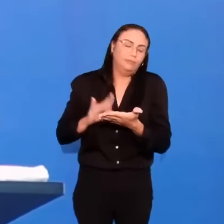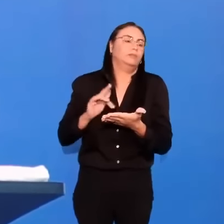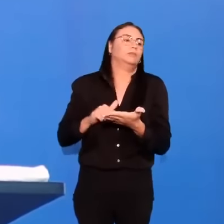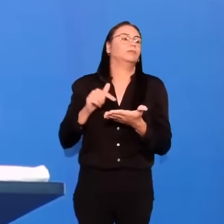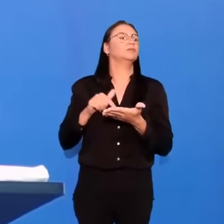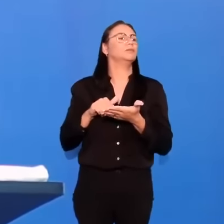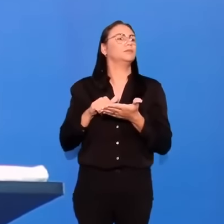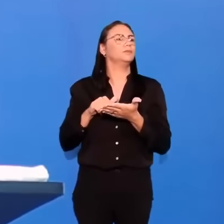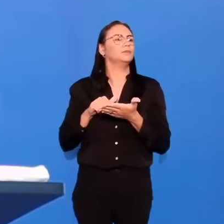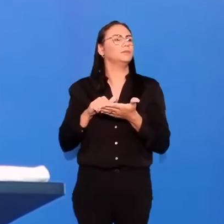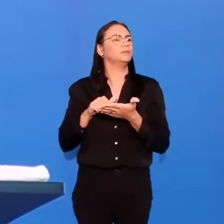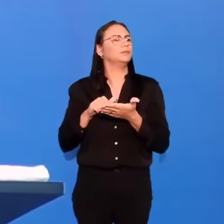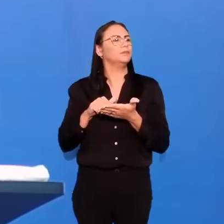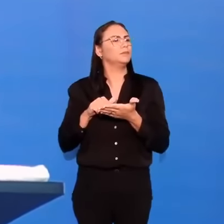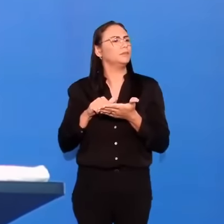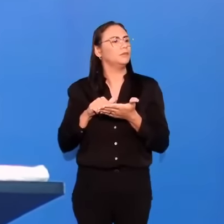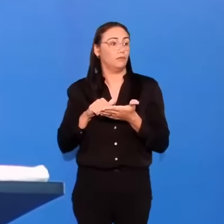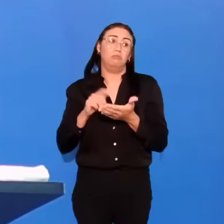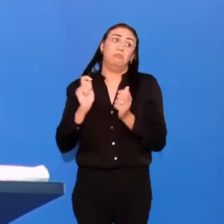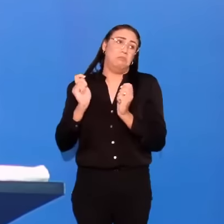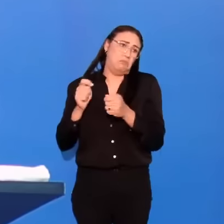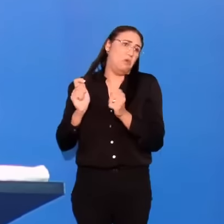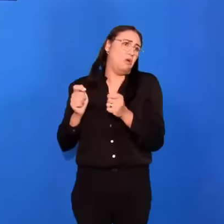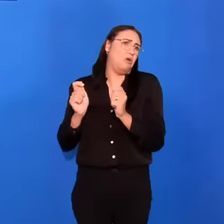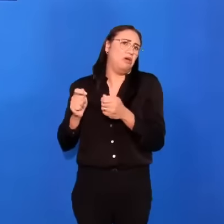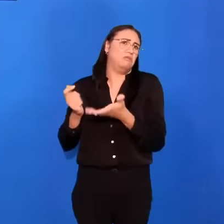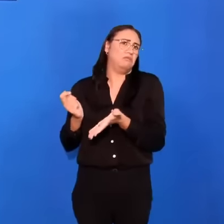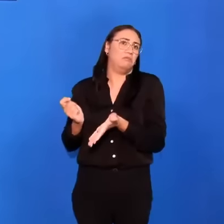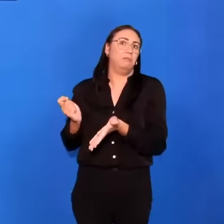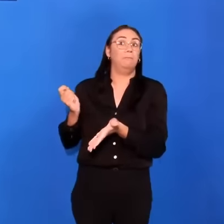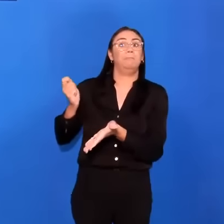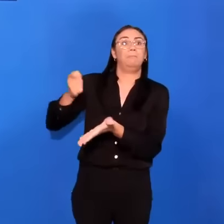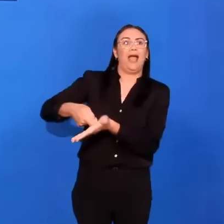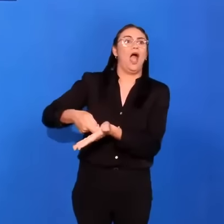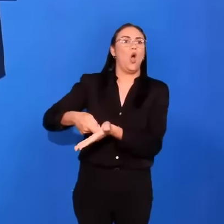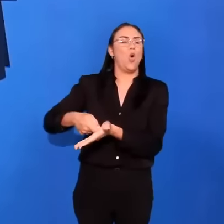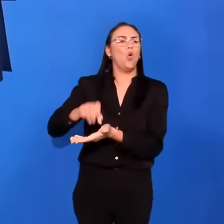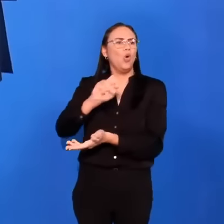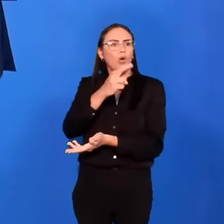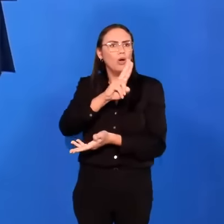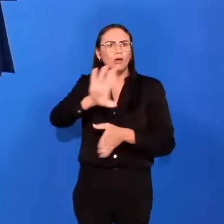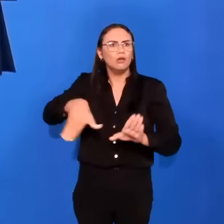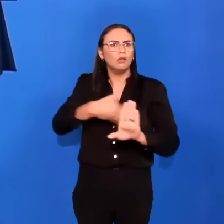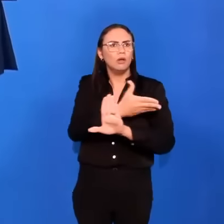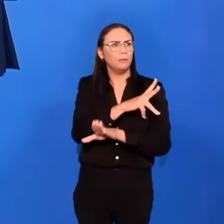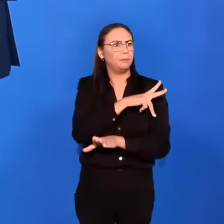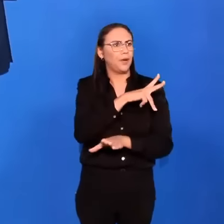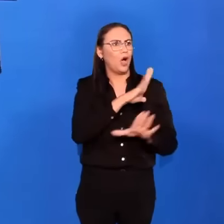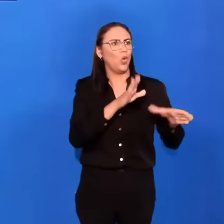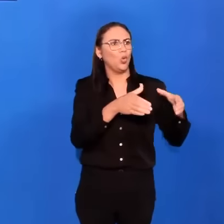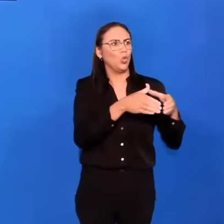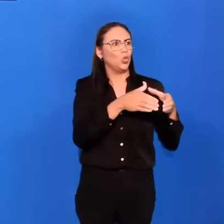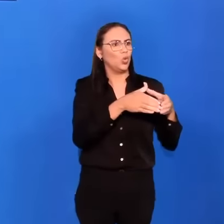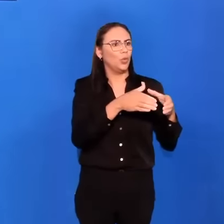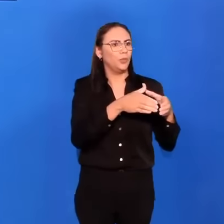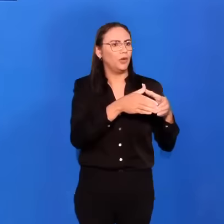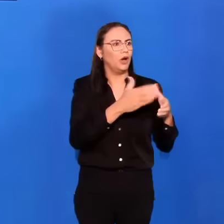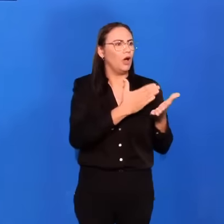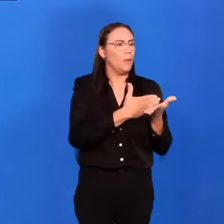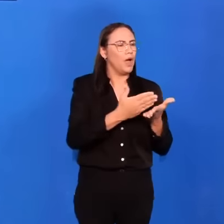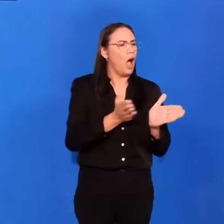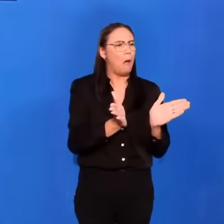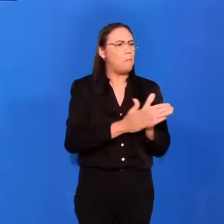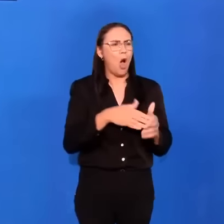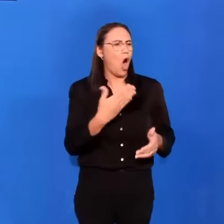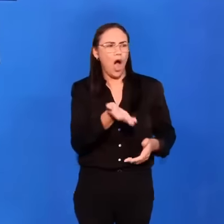E isso pode ser de forma paga, por profissionais, ou entre pessoas, que começam a se despir,